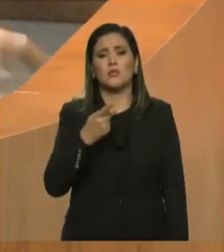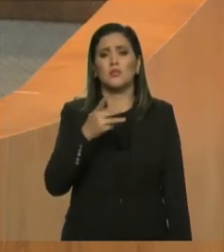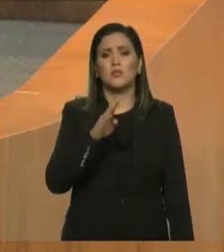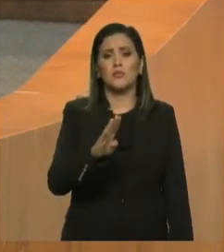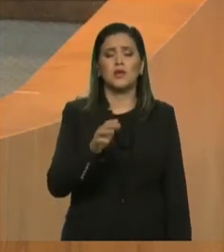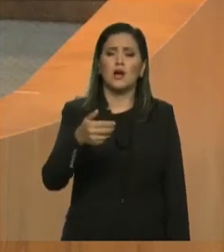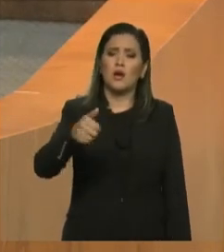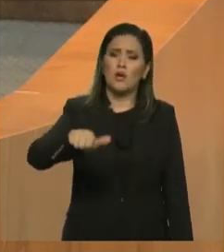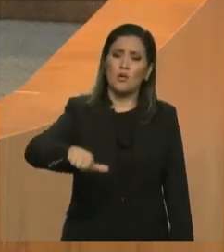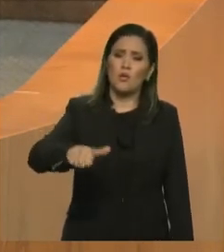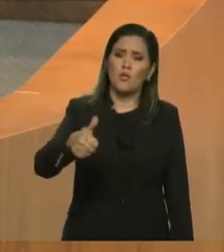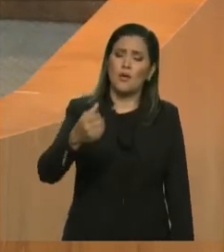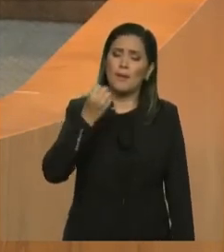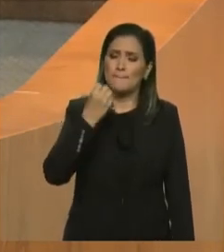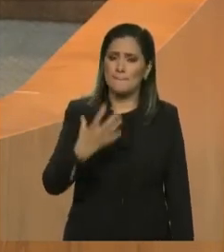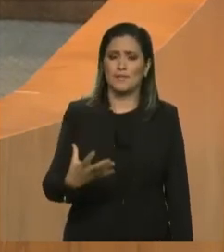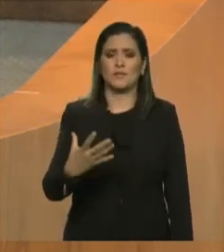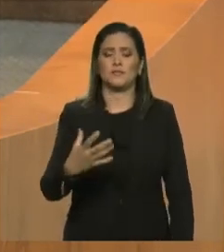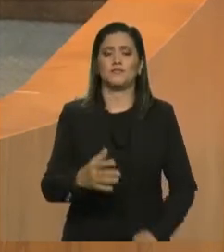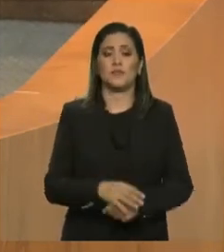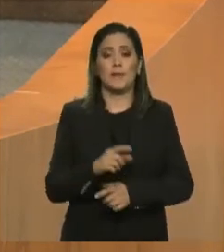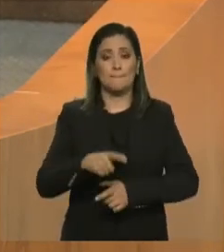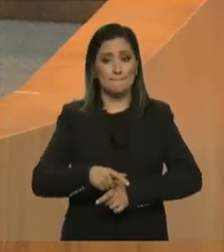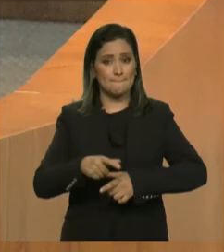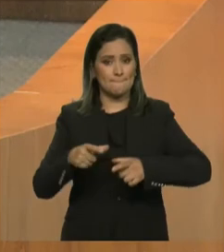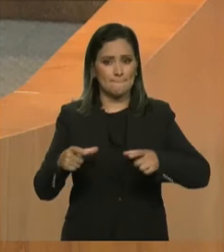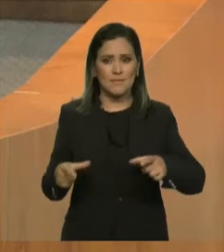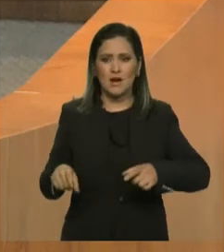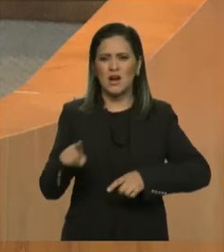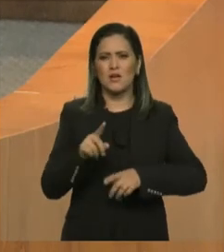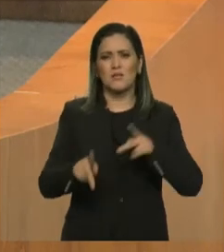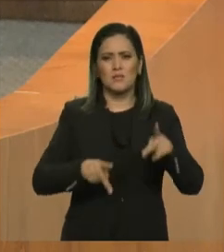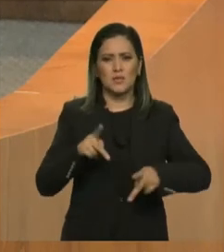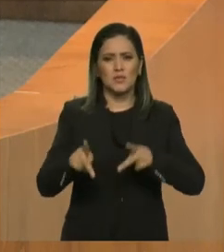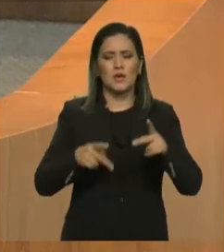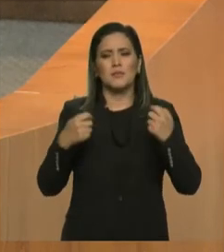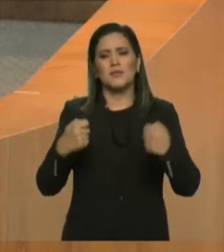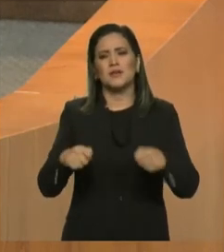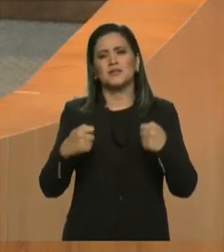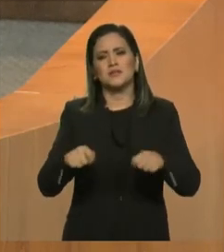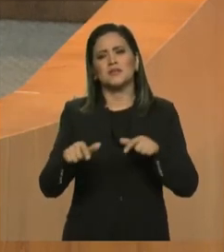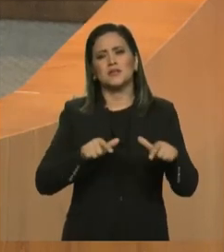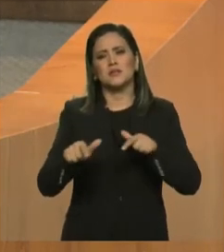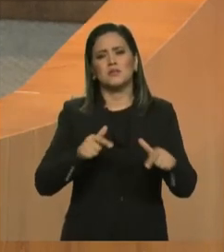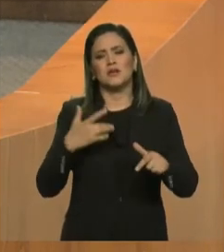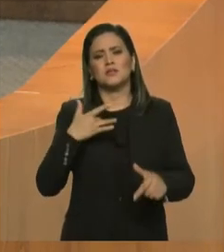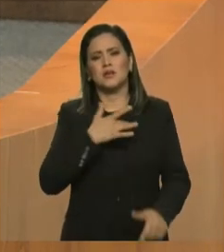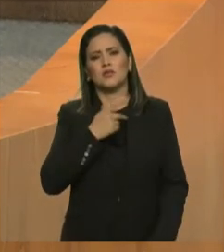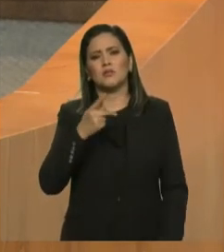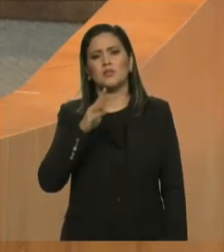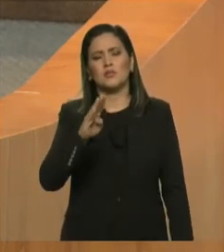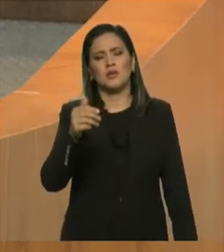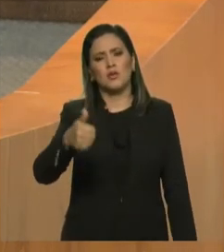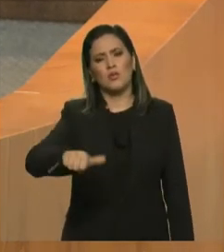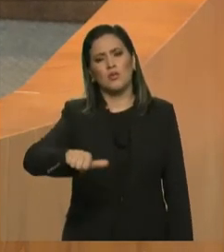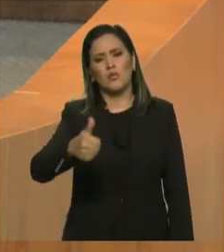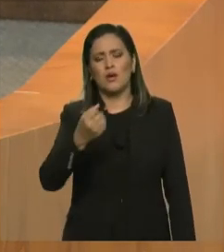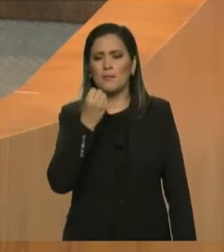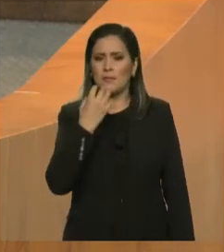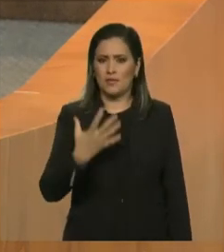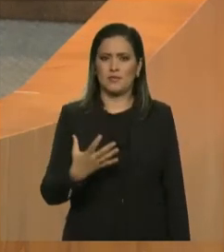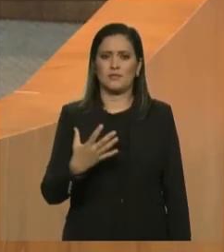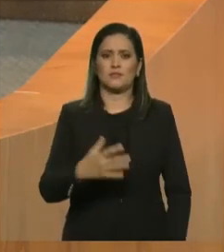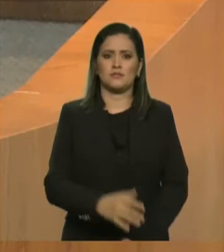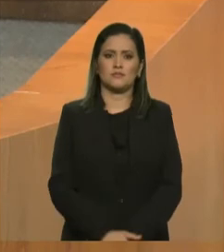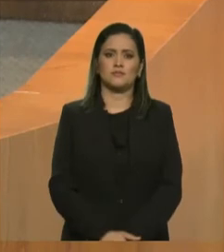E a maioria da população depende de um serviço de saúde pública de qualidade. Então,